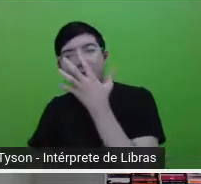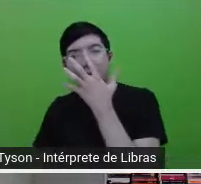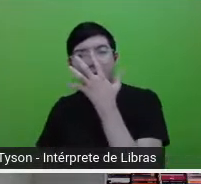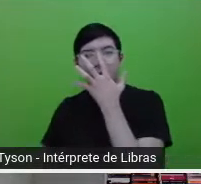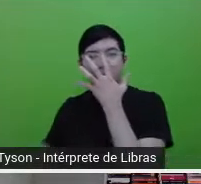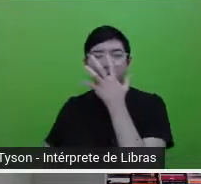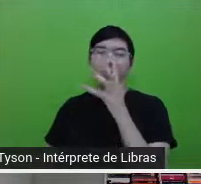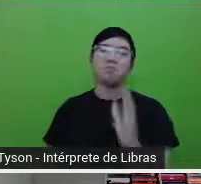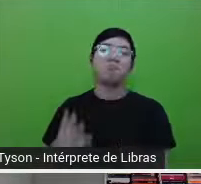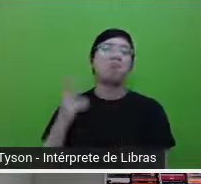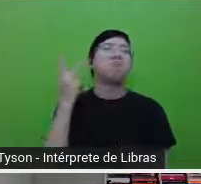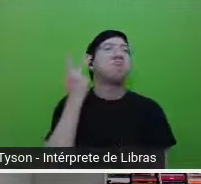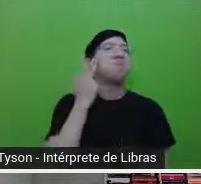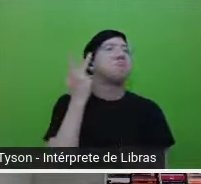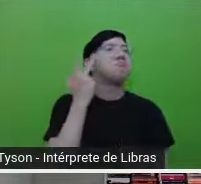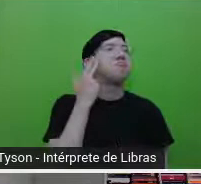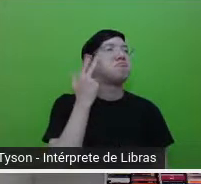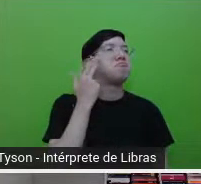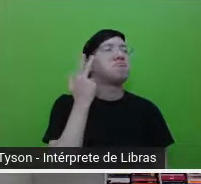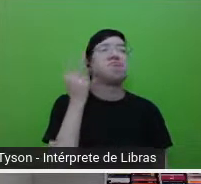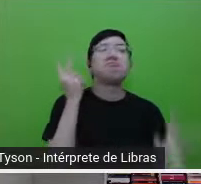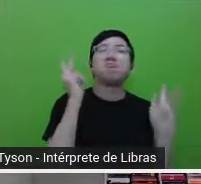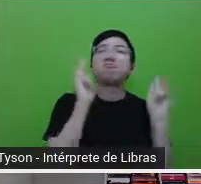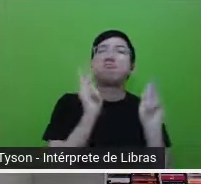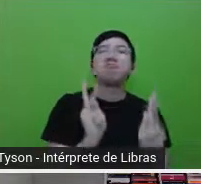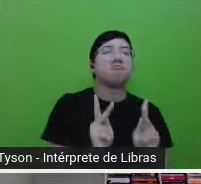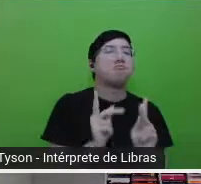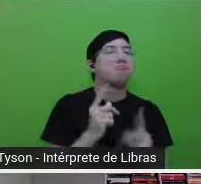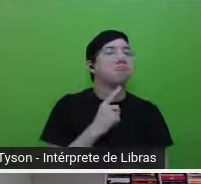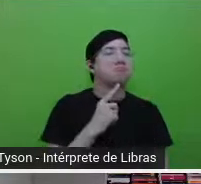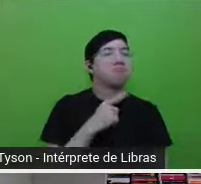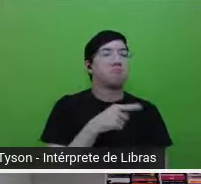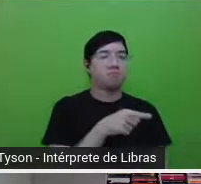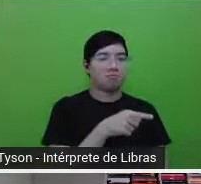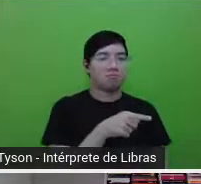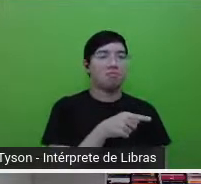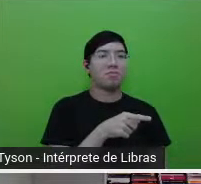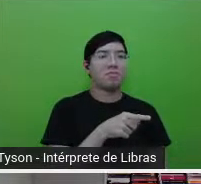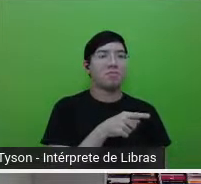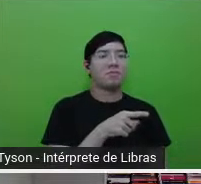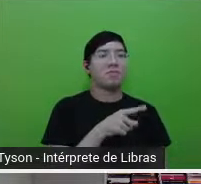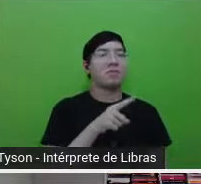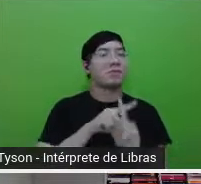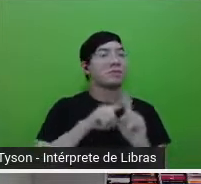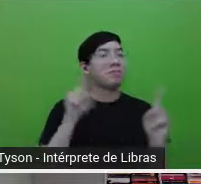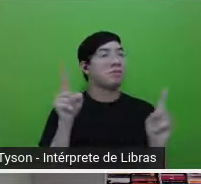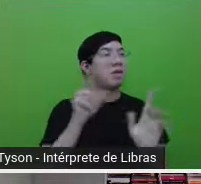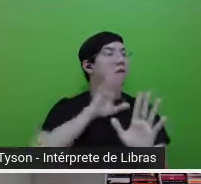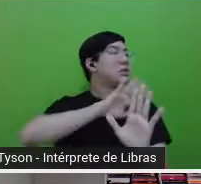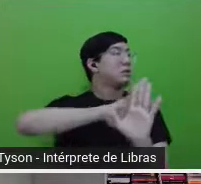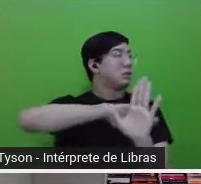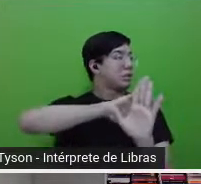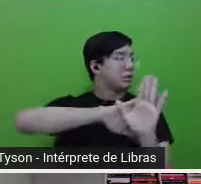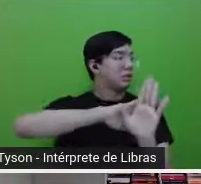tudo bem, que está tudo calmo, mas por baixo daquele lago calmo tem muitos monstros